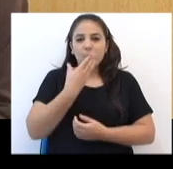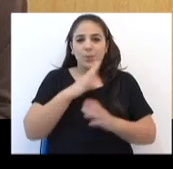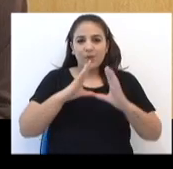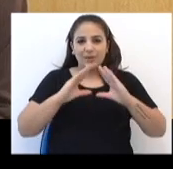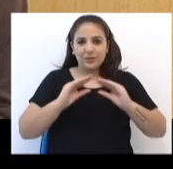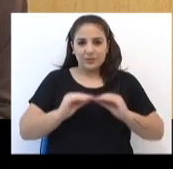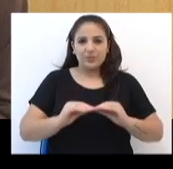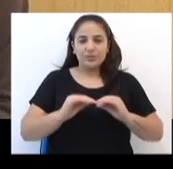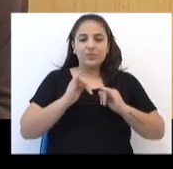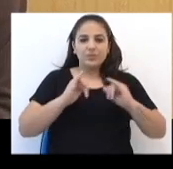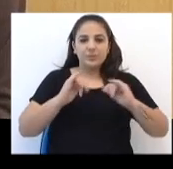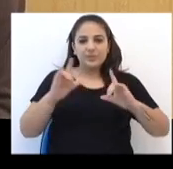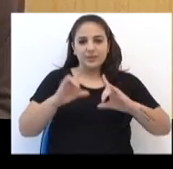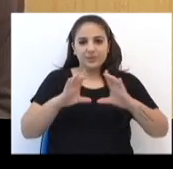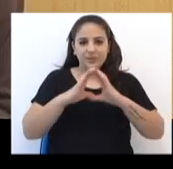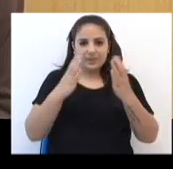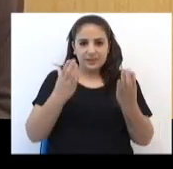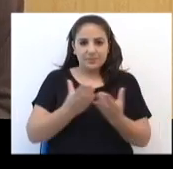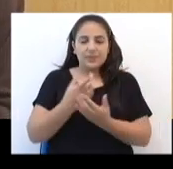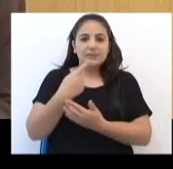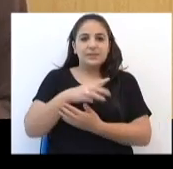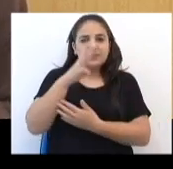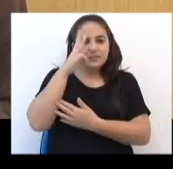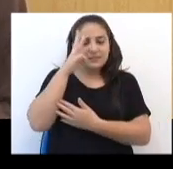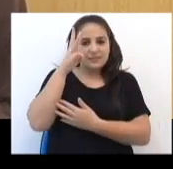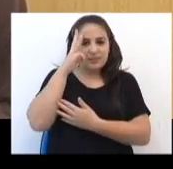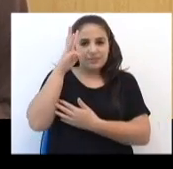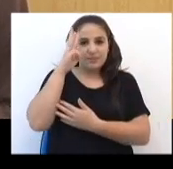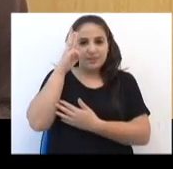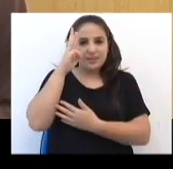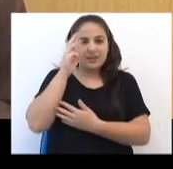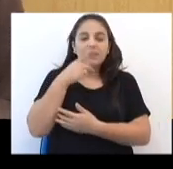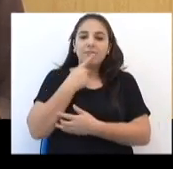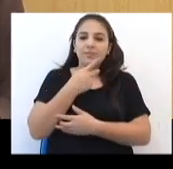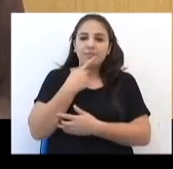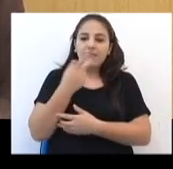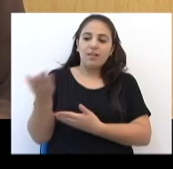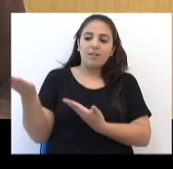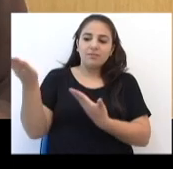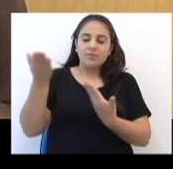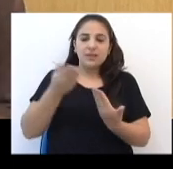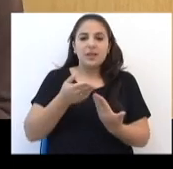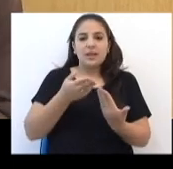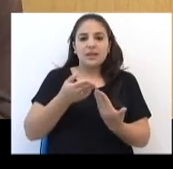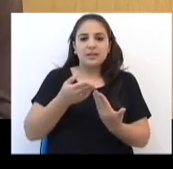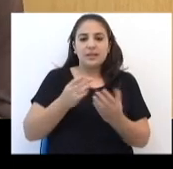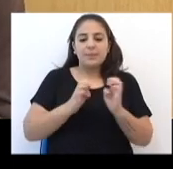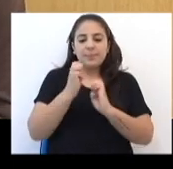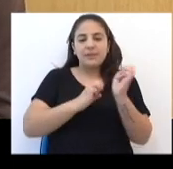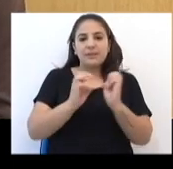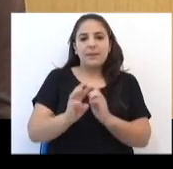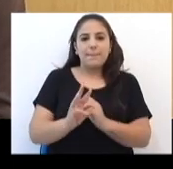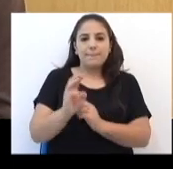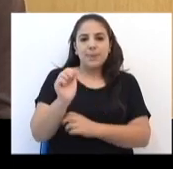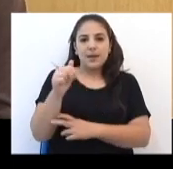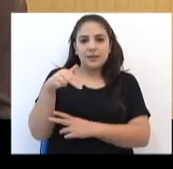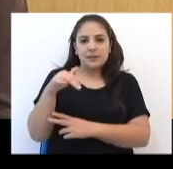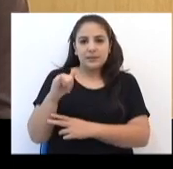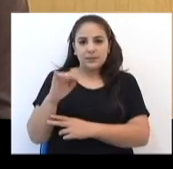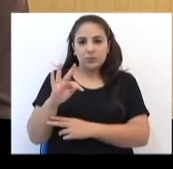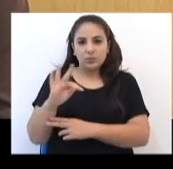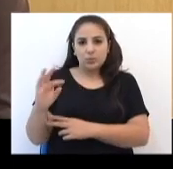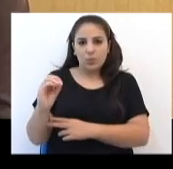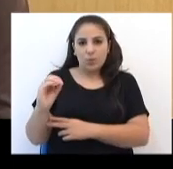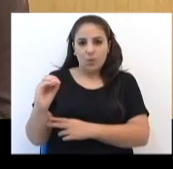Boa noite. O Jornal da Câmara desta terça-feira destaca a vinda de representantes da Manitowoc no